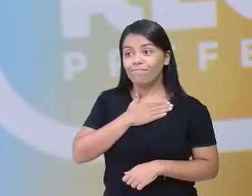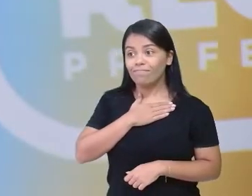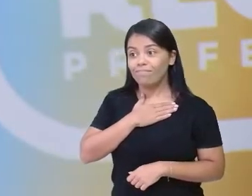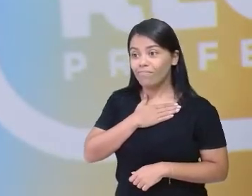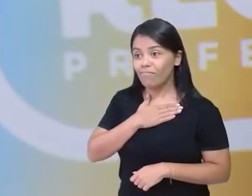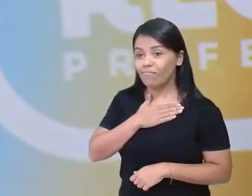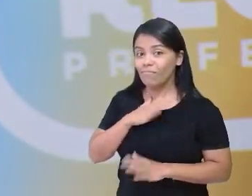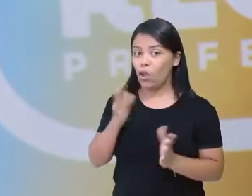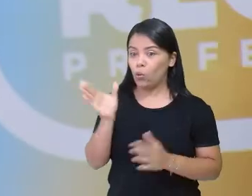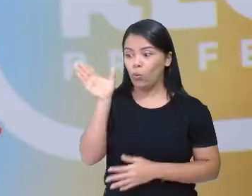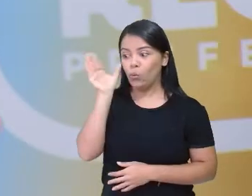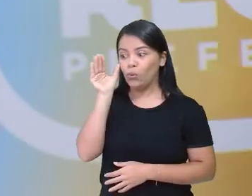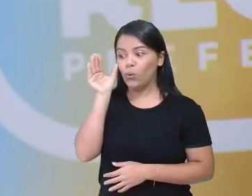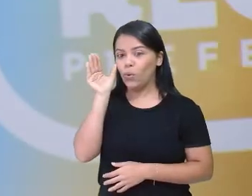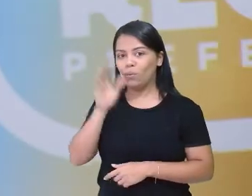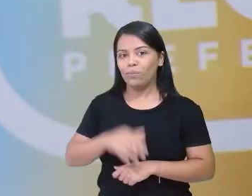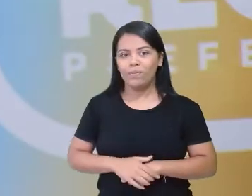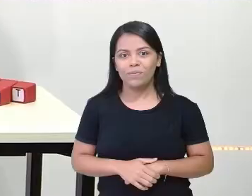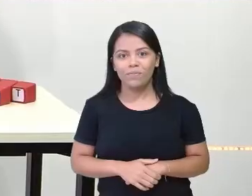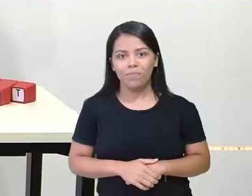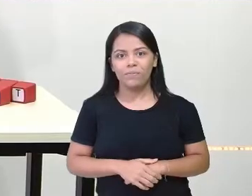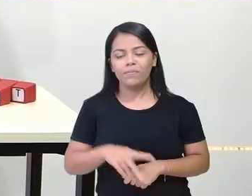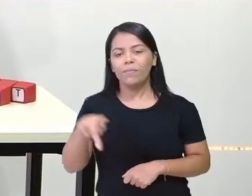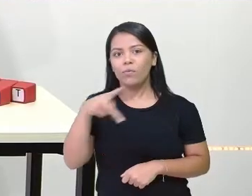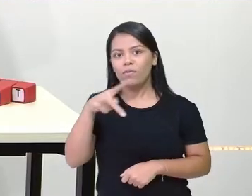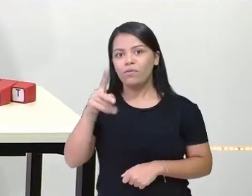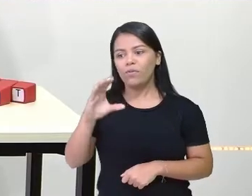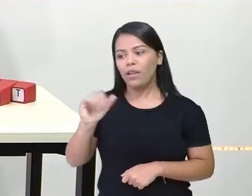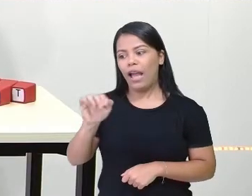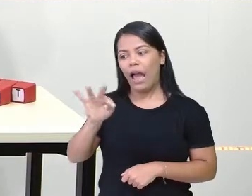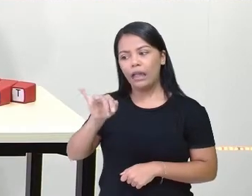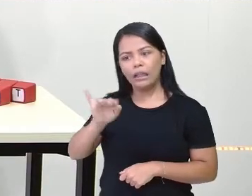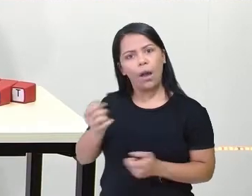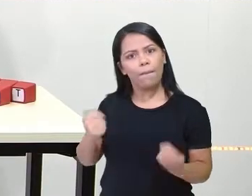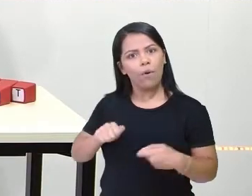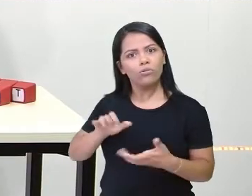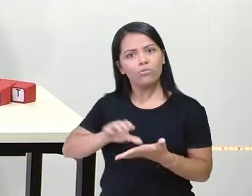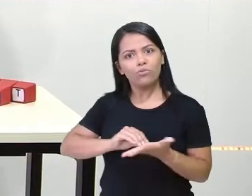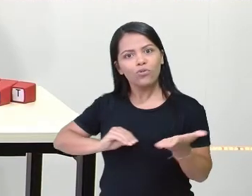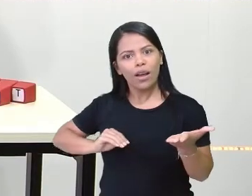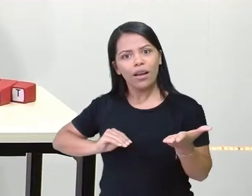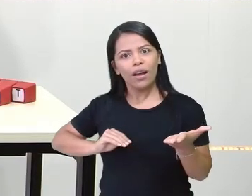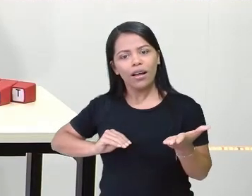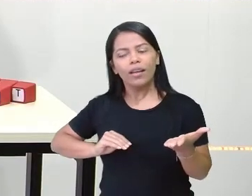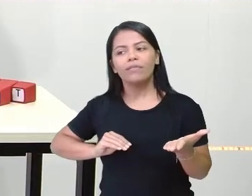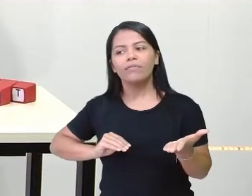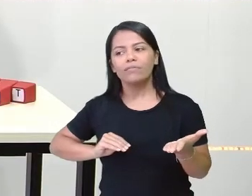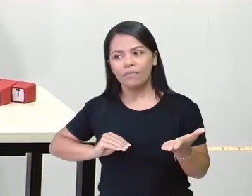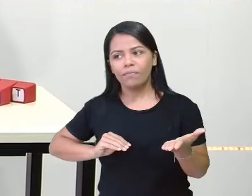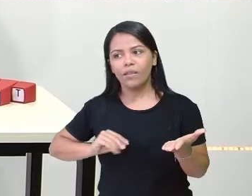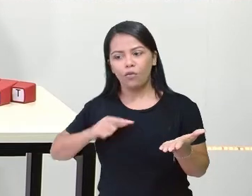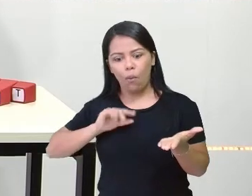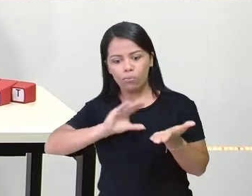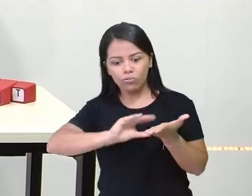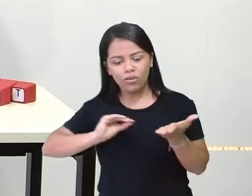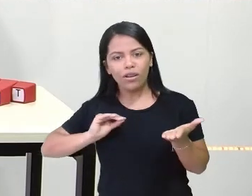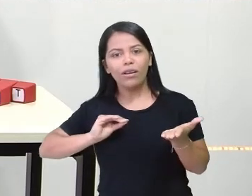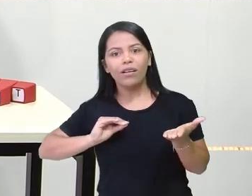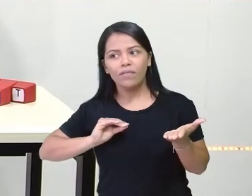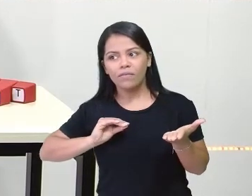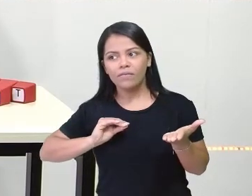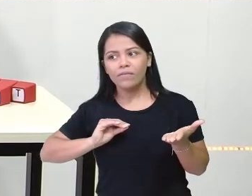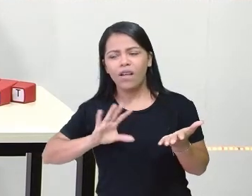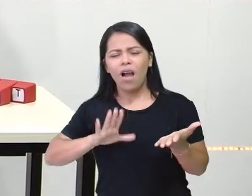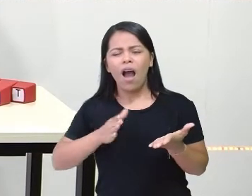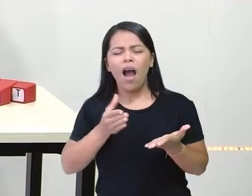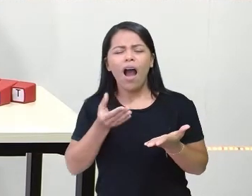Estou curiosa. Professora Cátia. Posso puxar? Posso? Pode. Vou puxar. Ai,